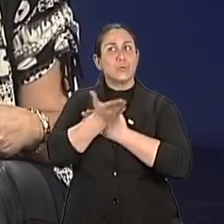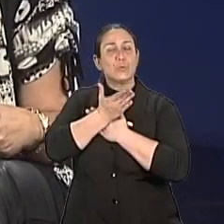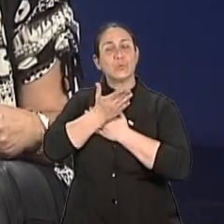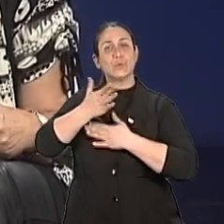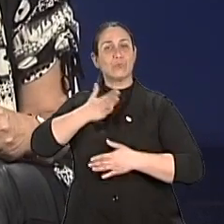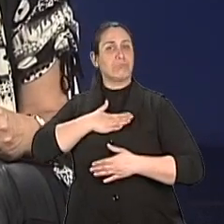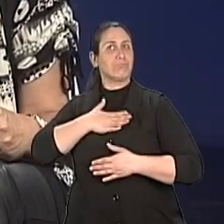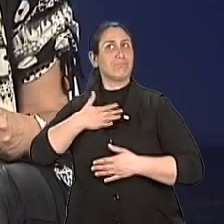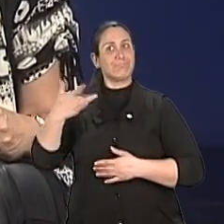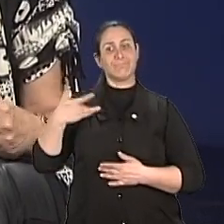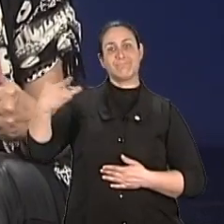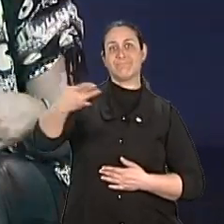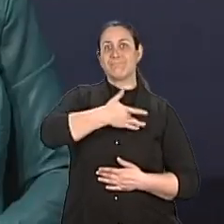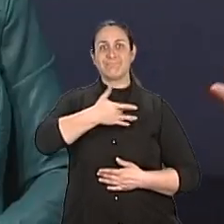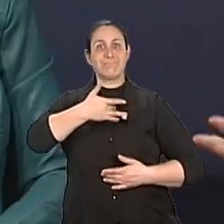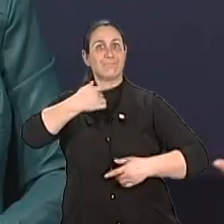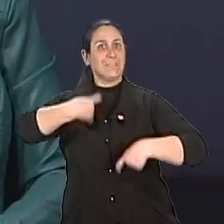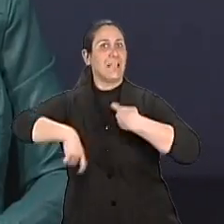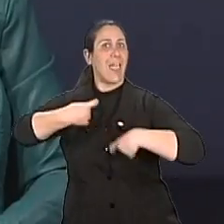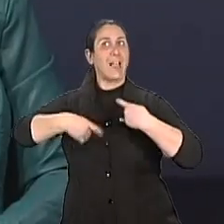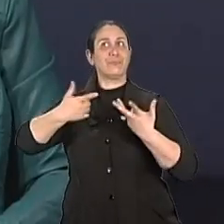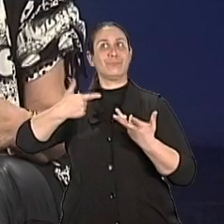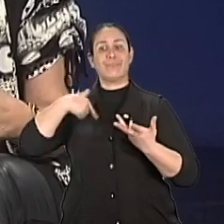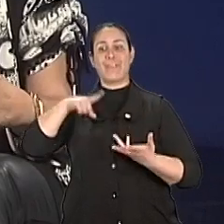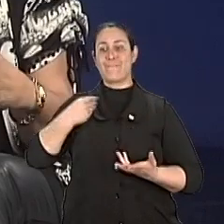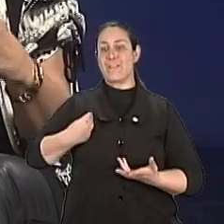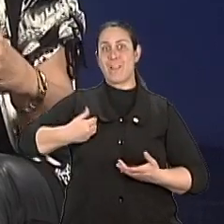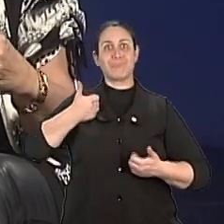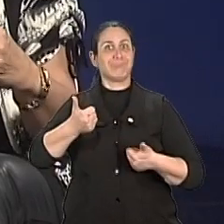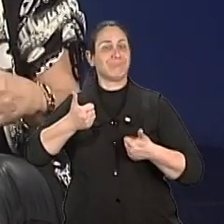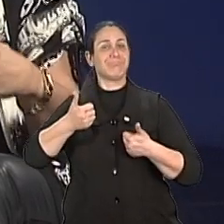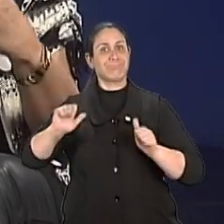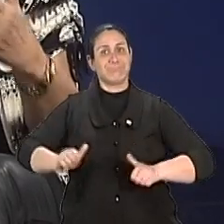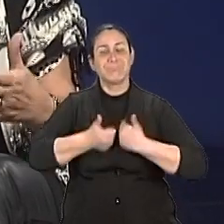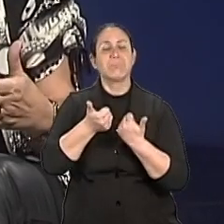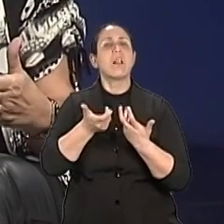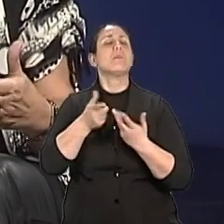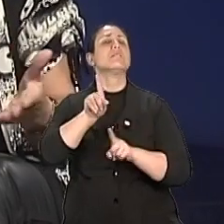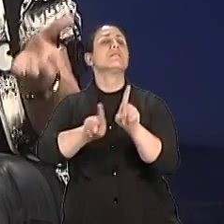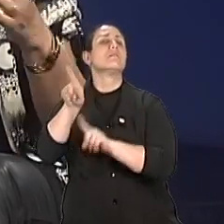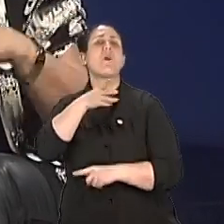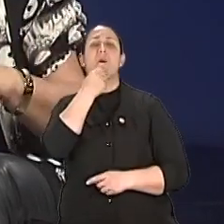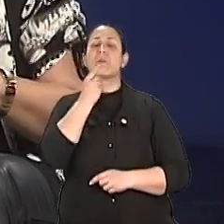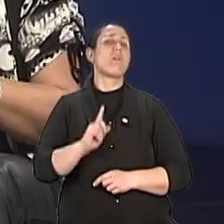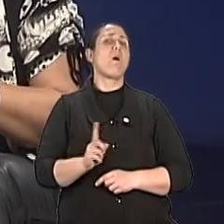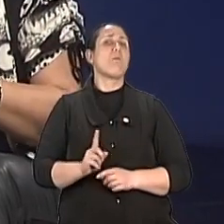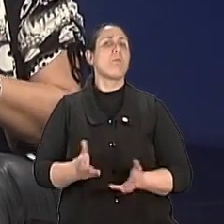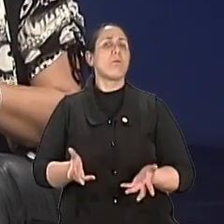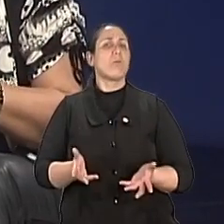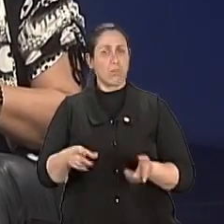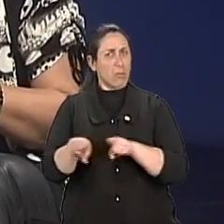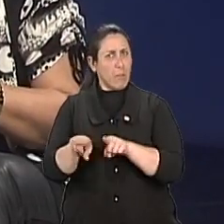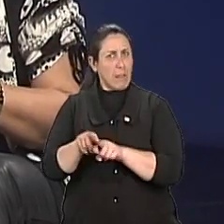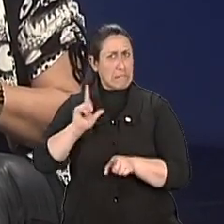volta esta capacidade, né? De ter um sexo ativo. E aqueles homens que não buscam também esse outro